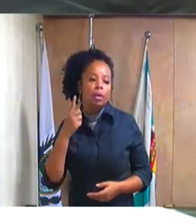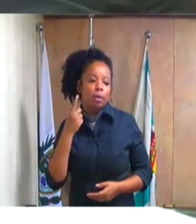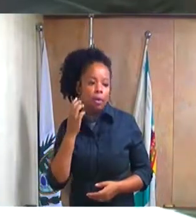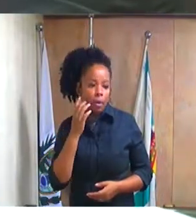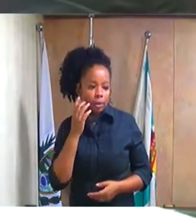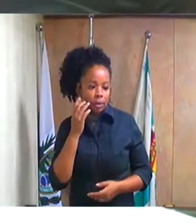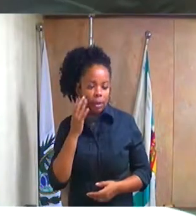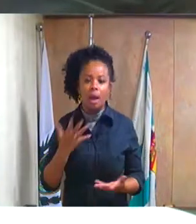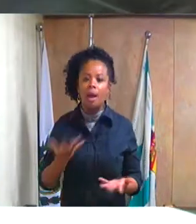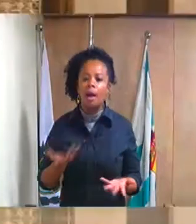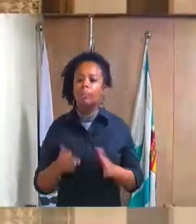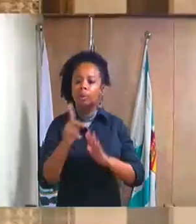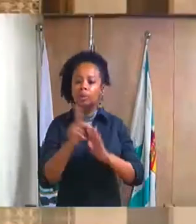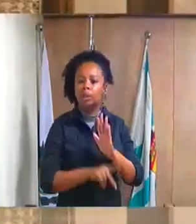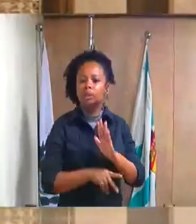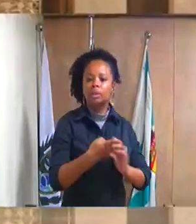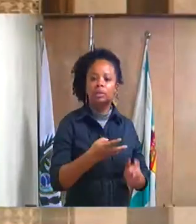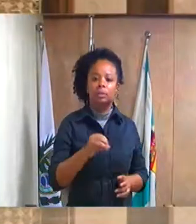número 403,